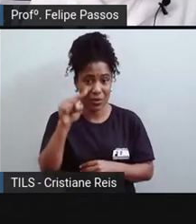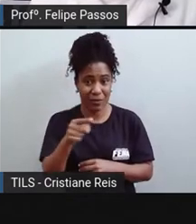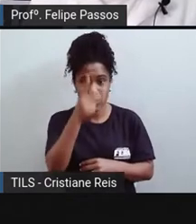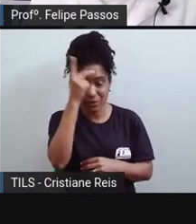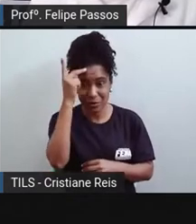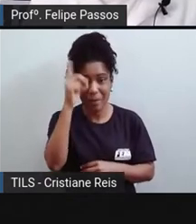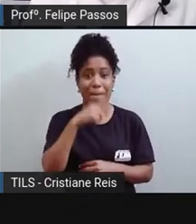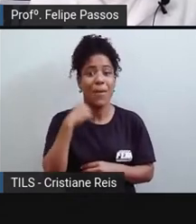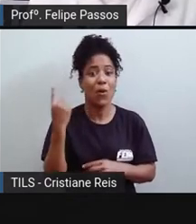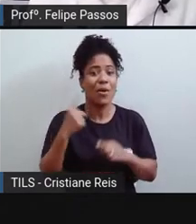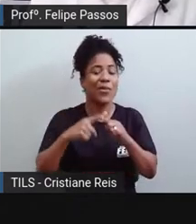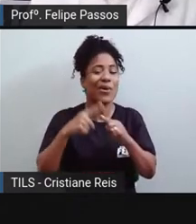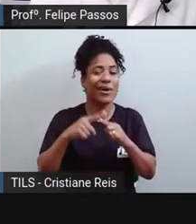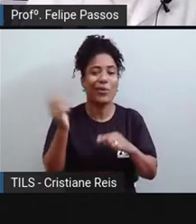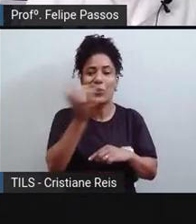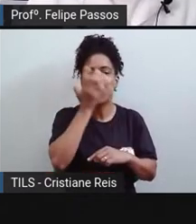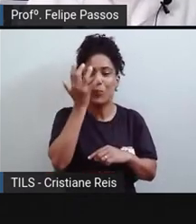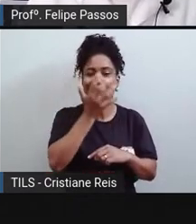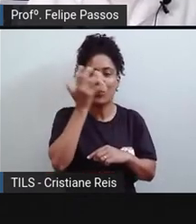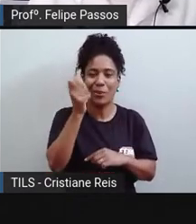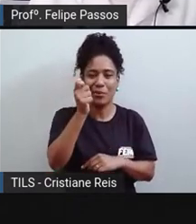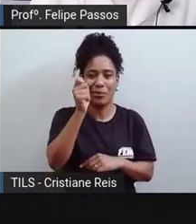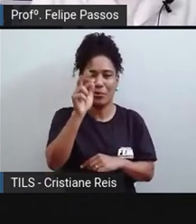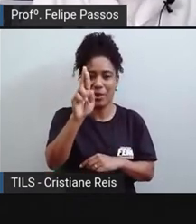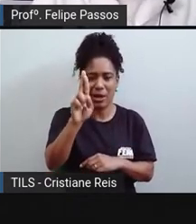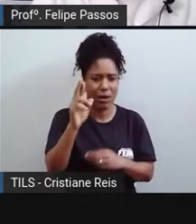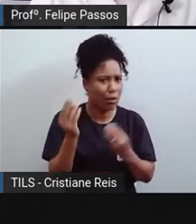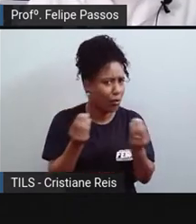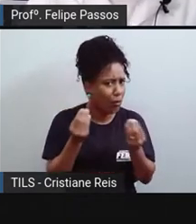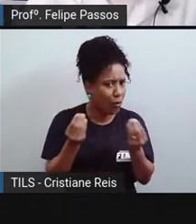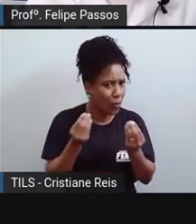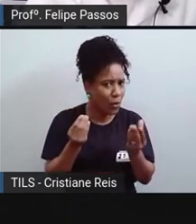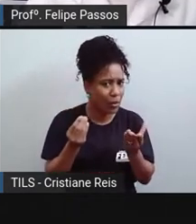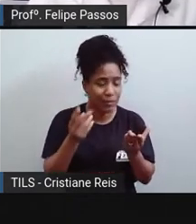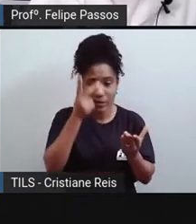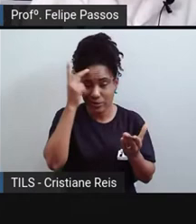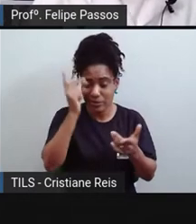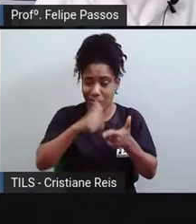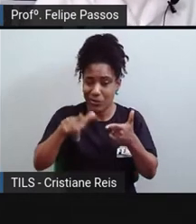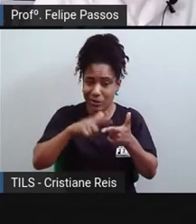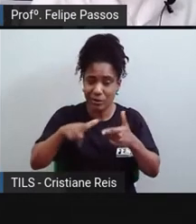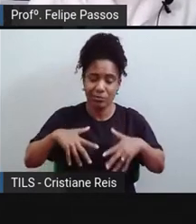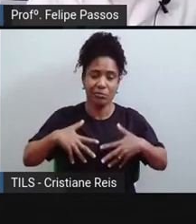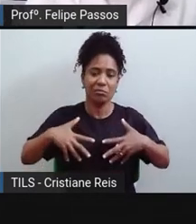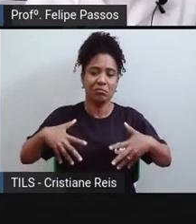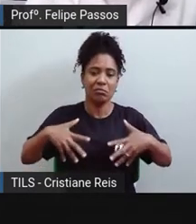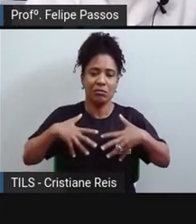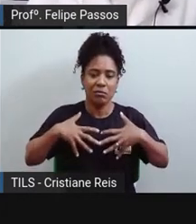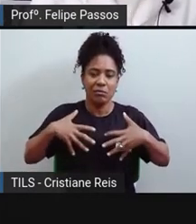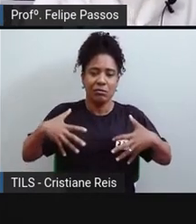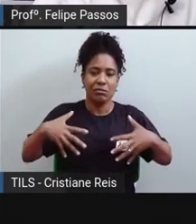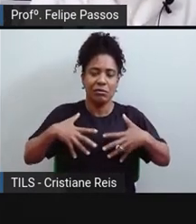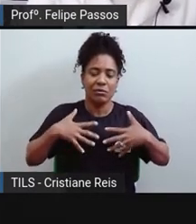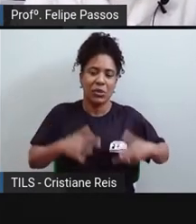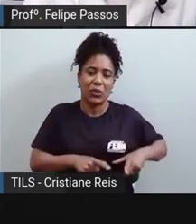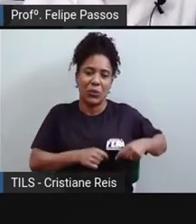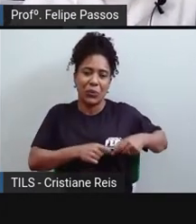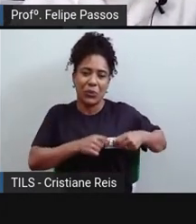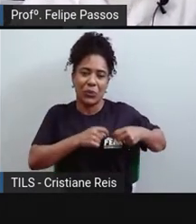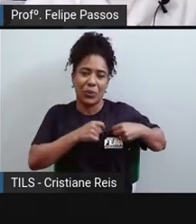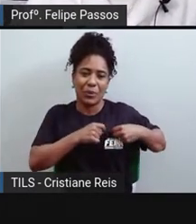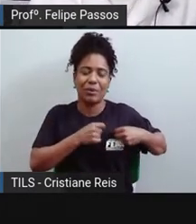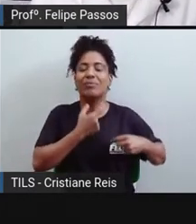do ar, certo? Como assim? Problemas respiratórios, câncer de pulmão, câncer de